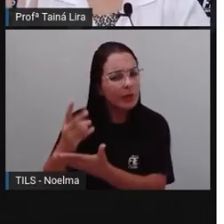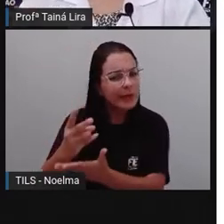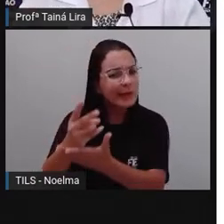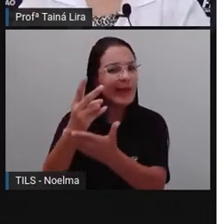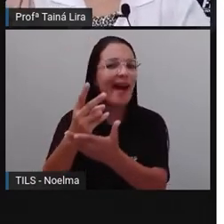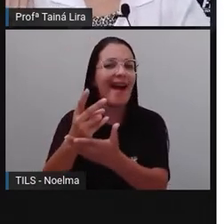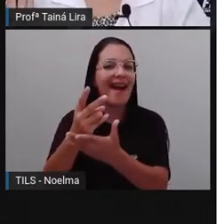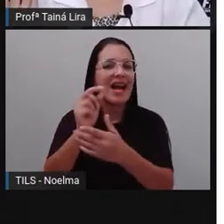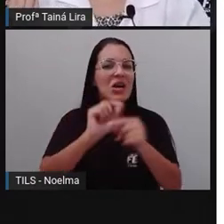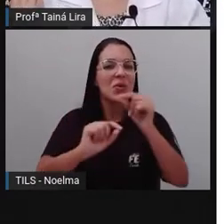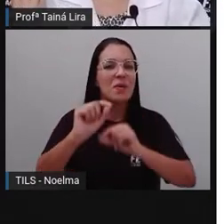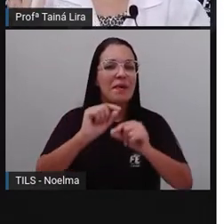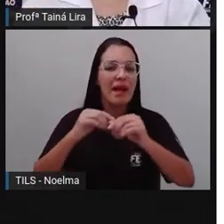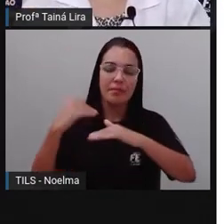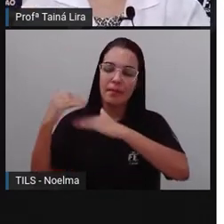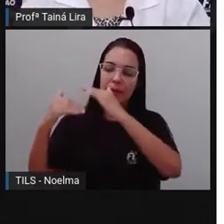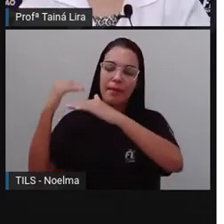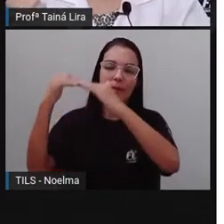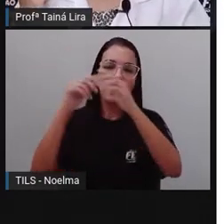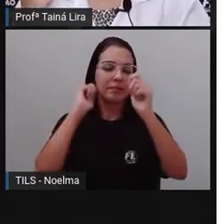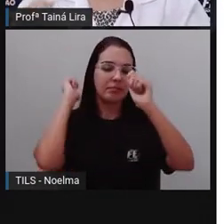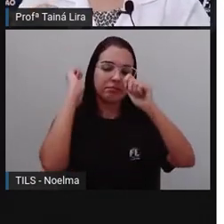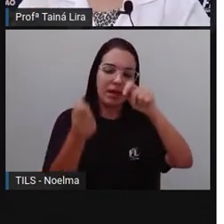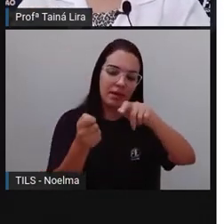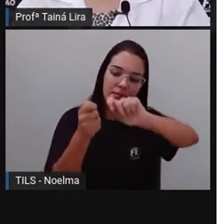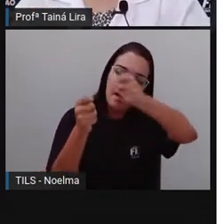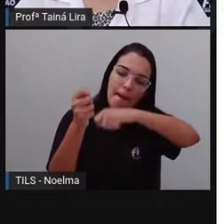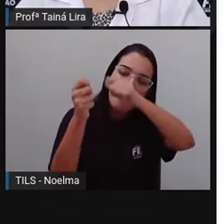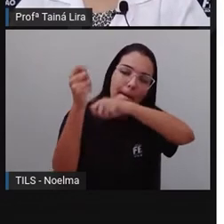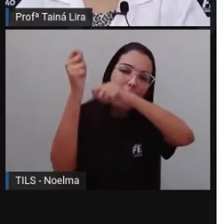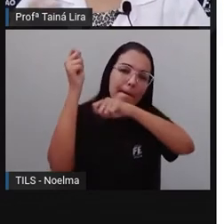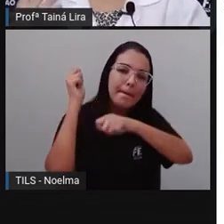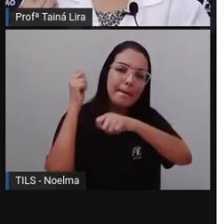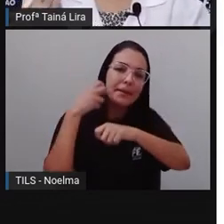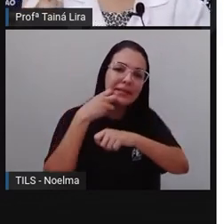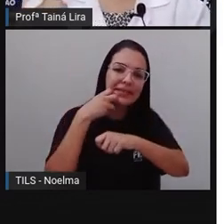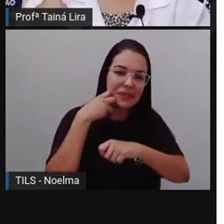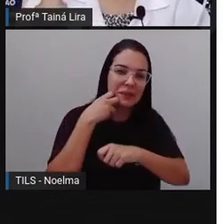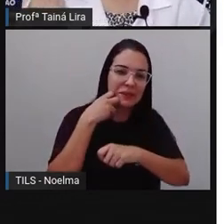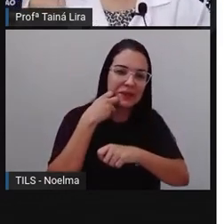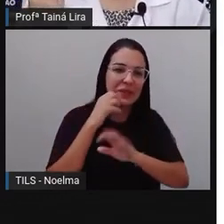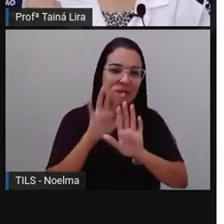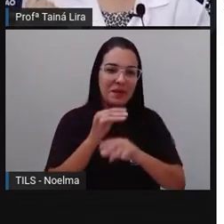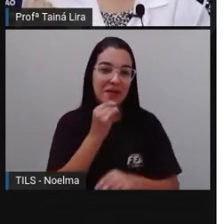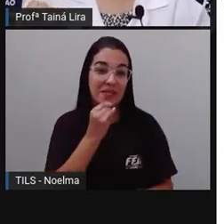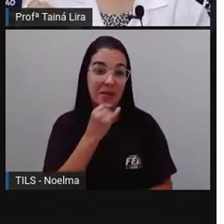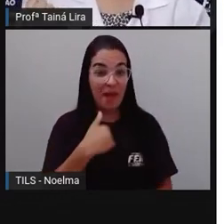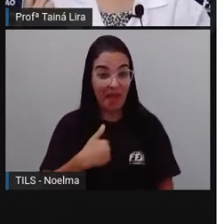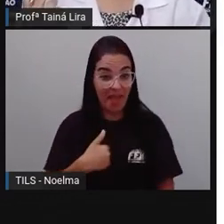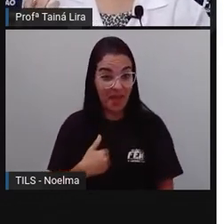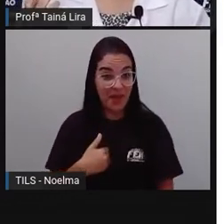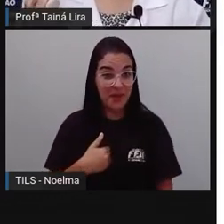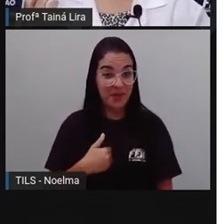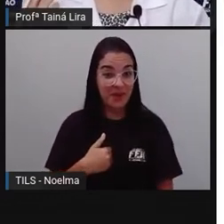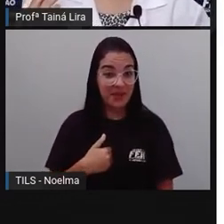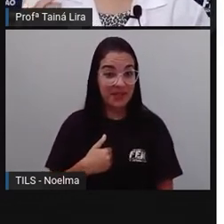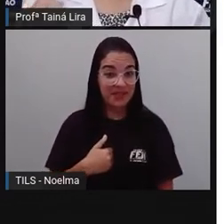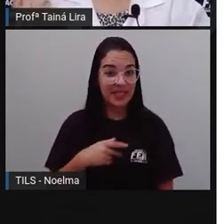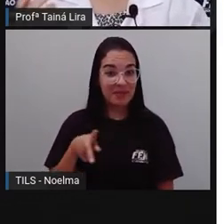ofício, né, principalmente da pesca. Então, por exemplo, eu já fui, né,